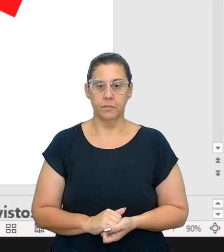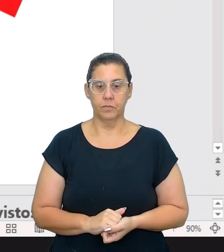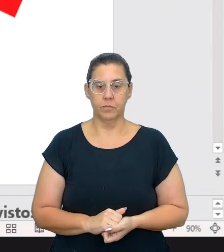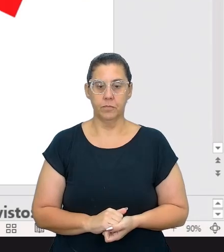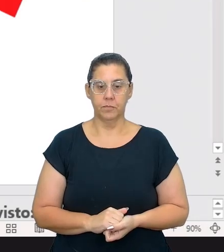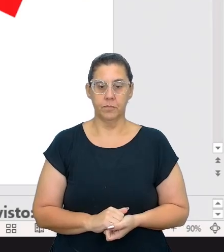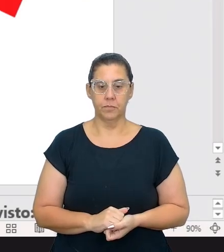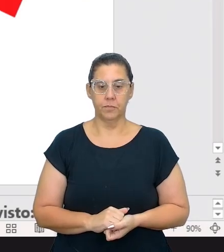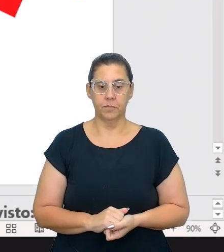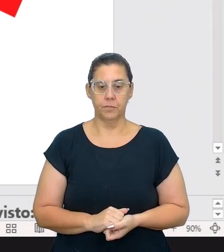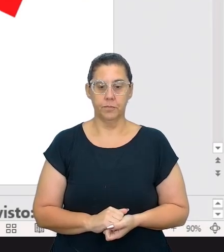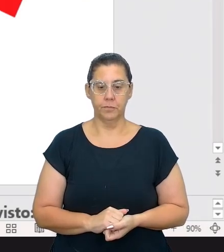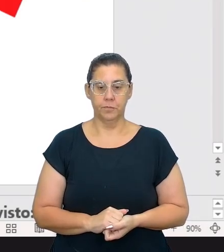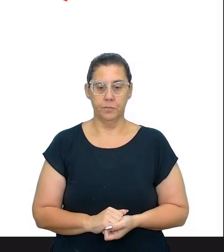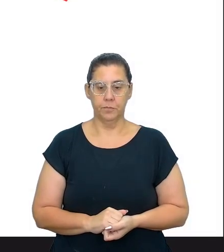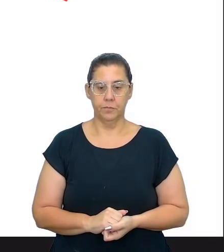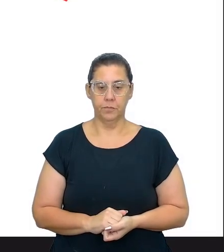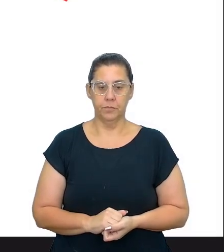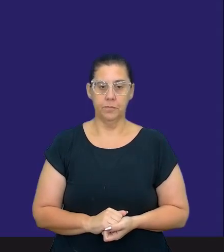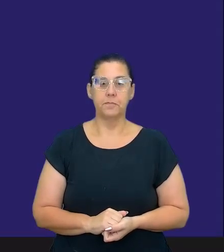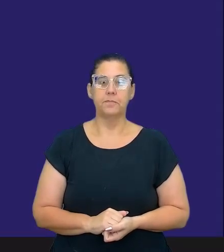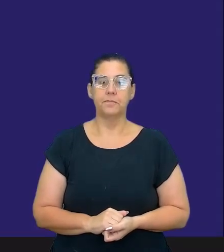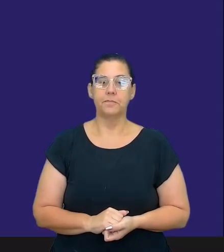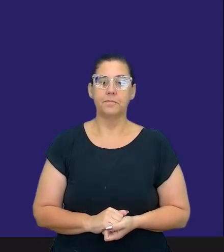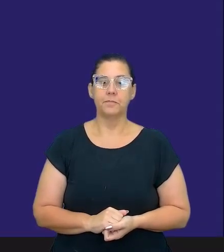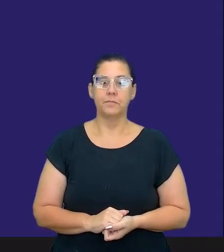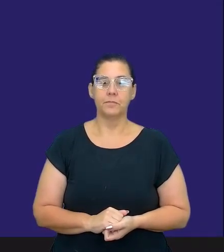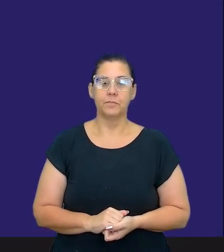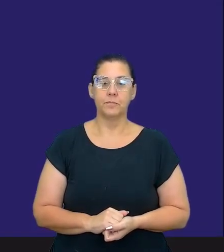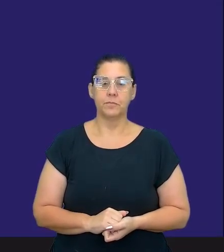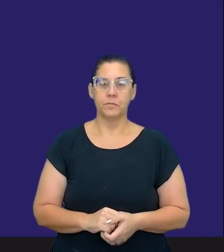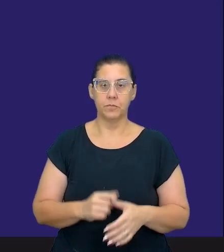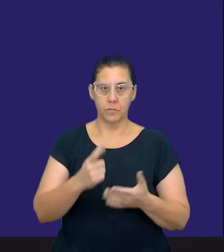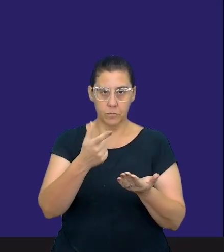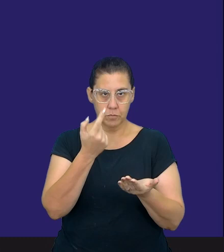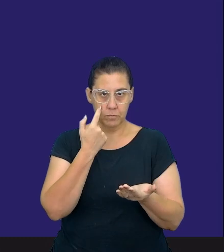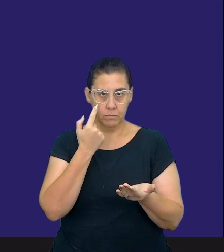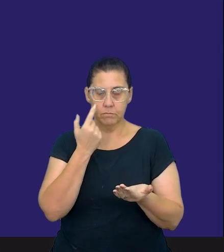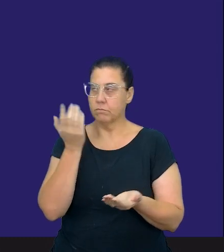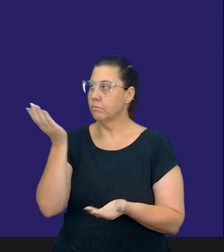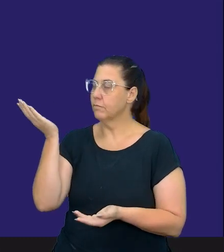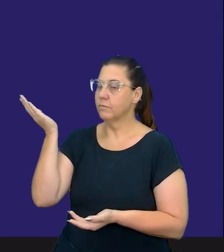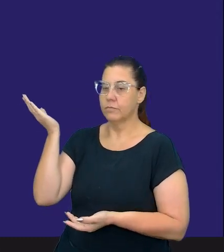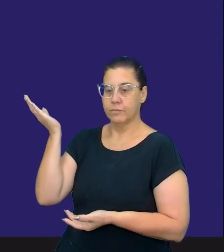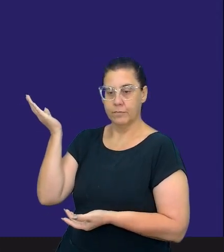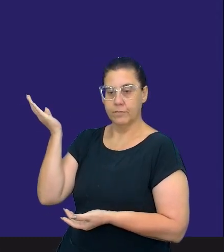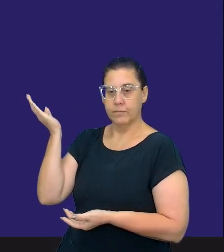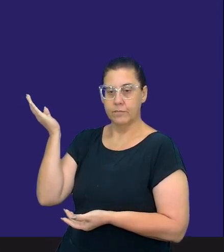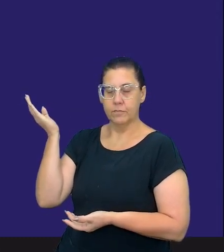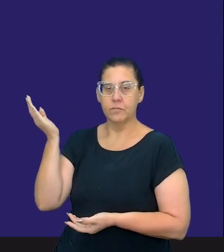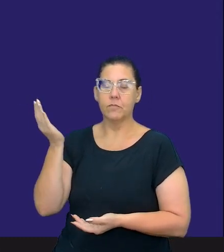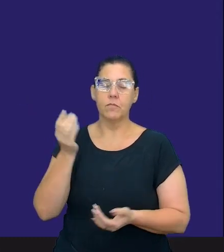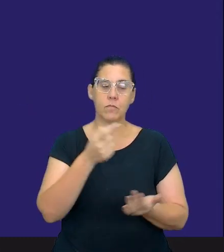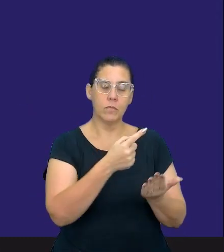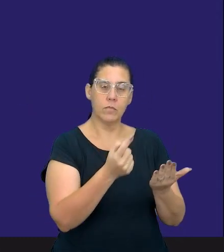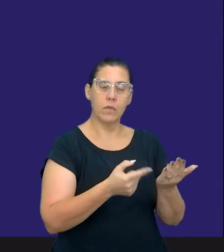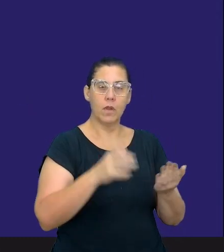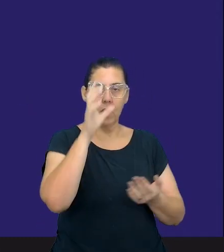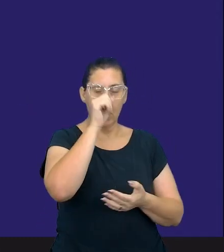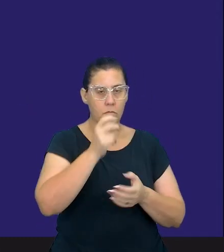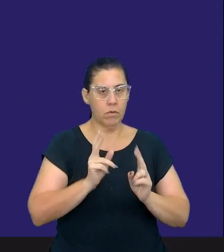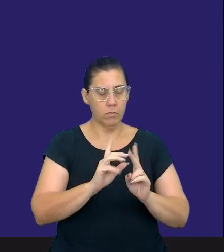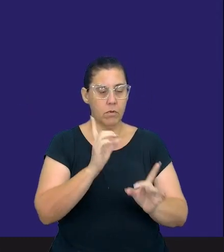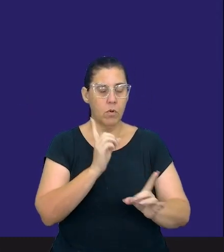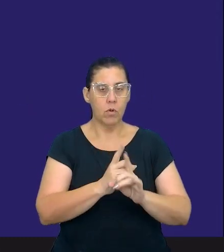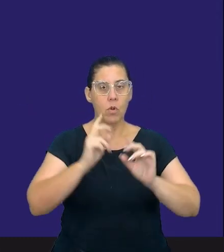Peraí que deu uma atrapada aqui, isso. Então como vocês podem ver, o caderno do Aprender Sempre vocês encontram